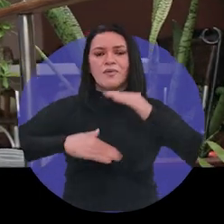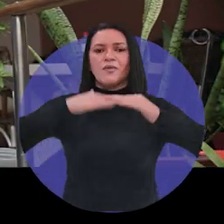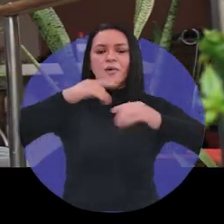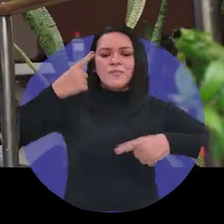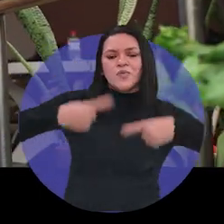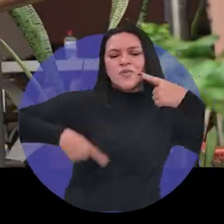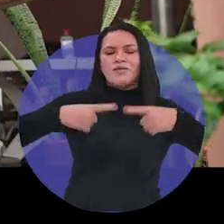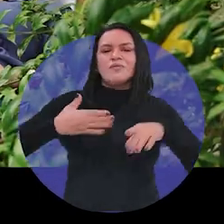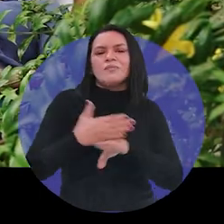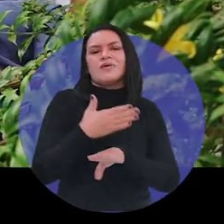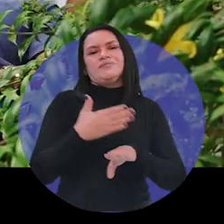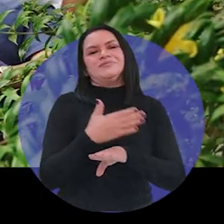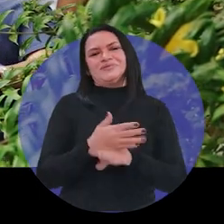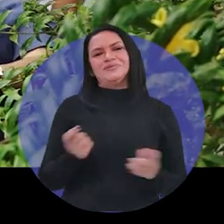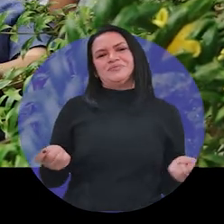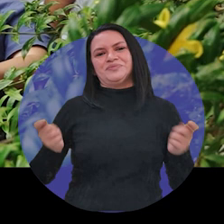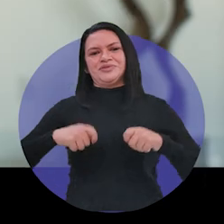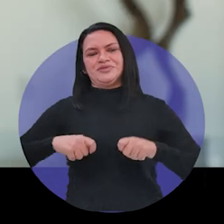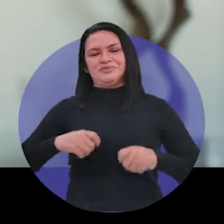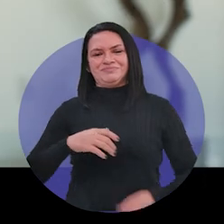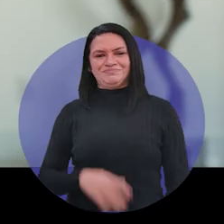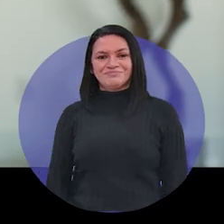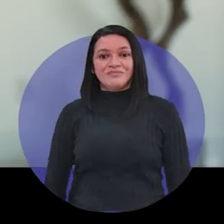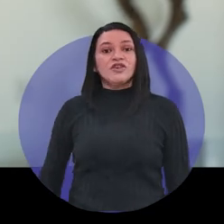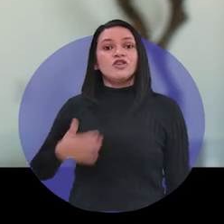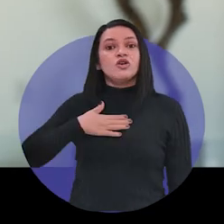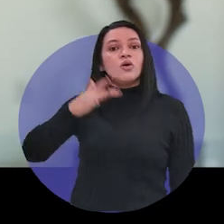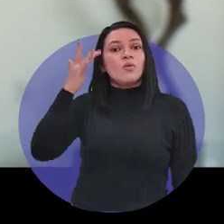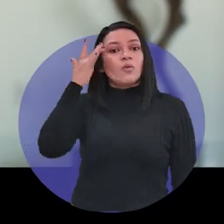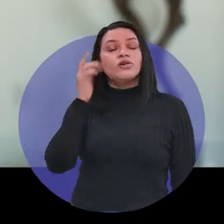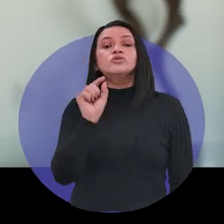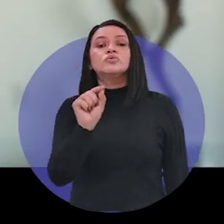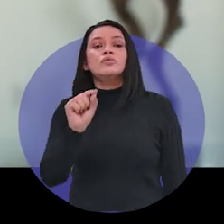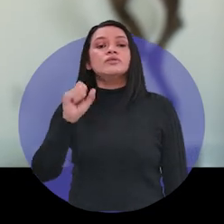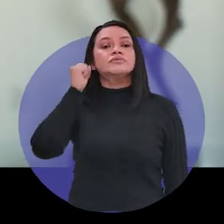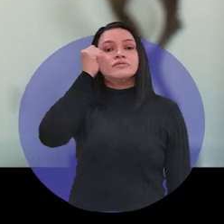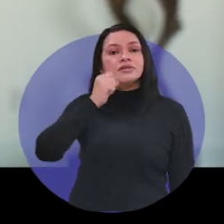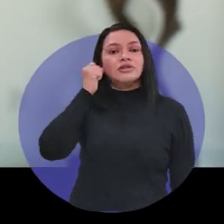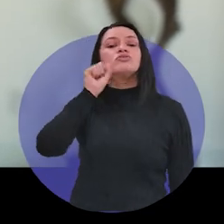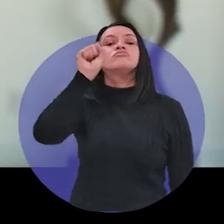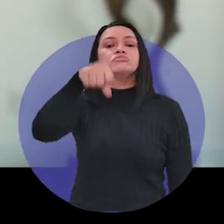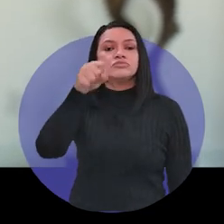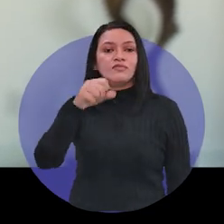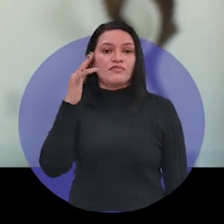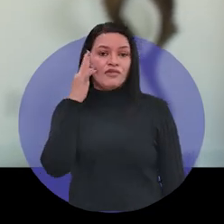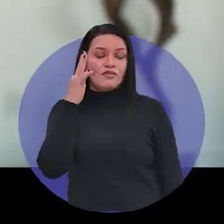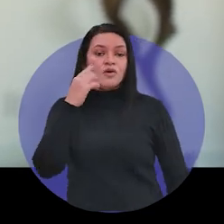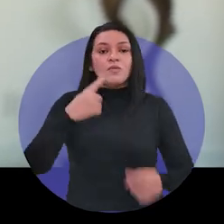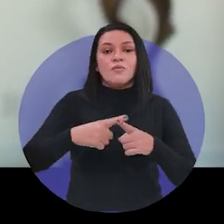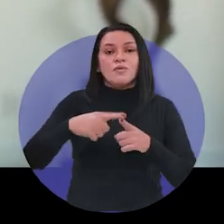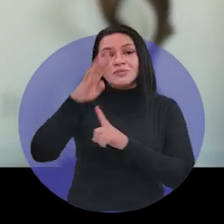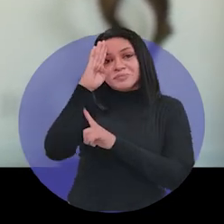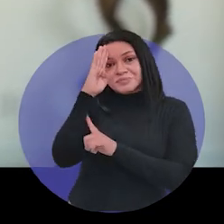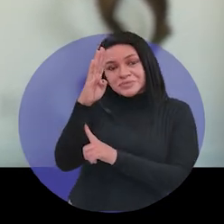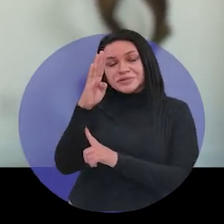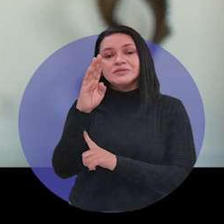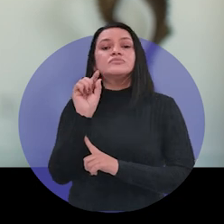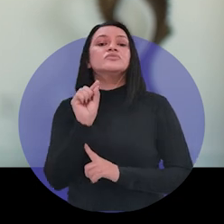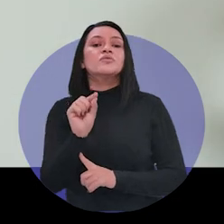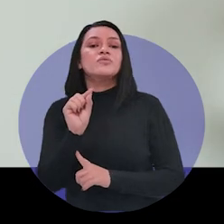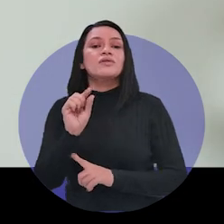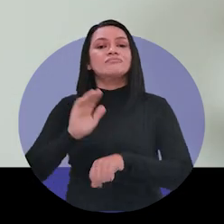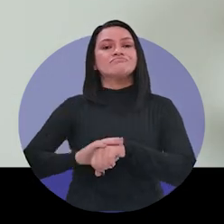uma política participativa. E acho que ele deve ser senador da República, principalmente